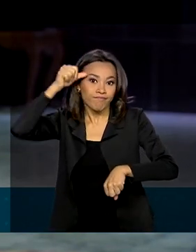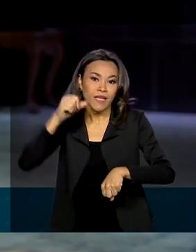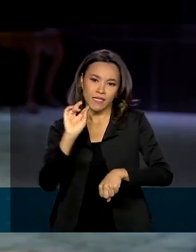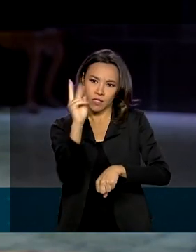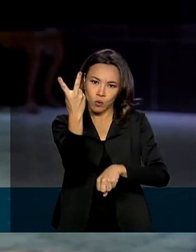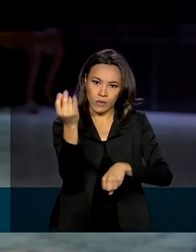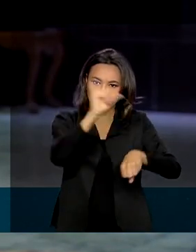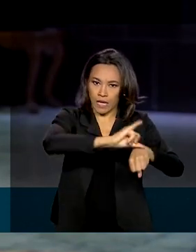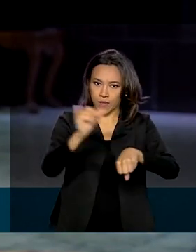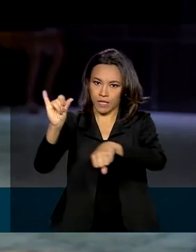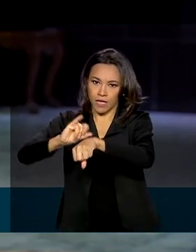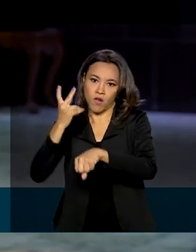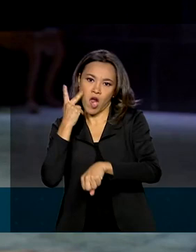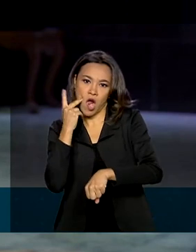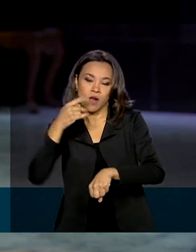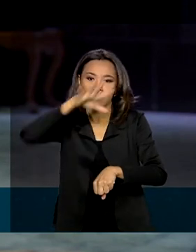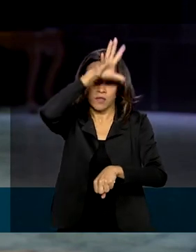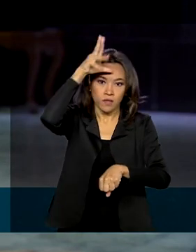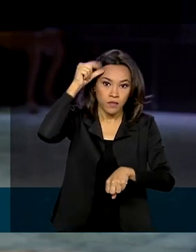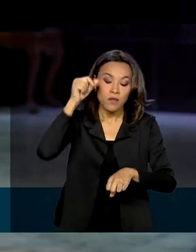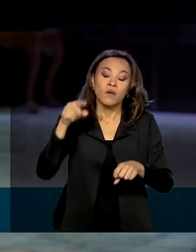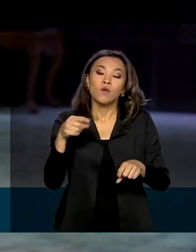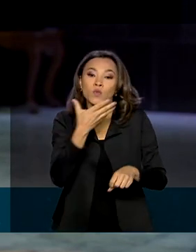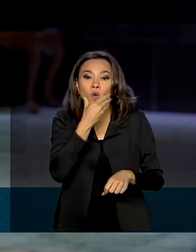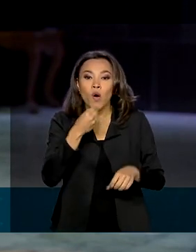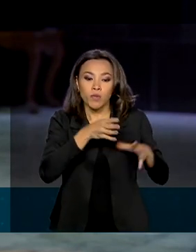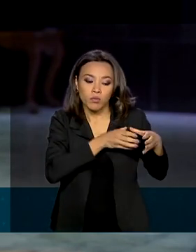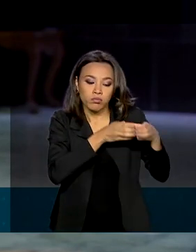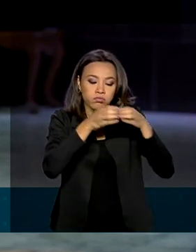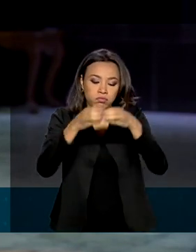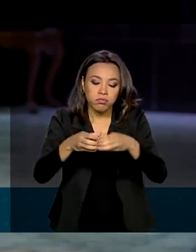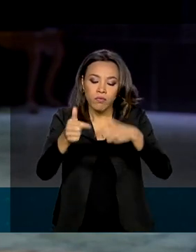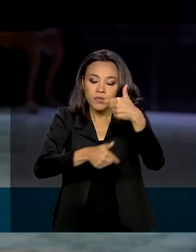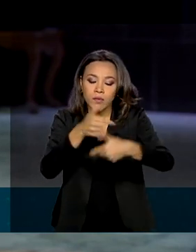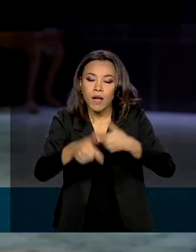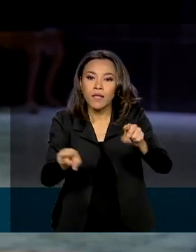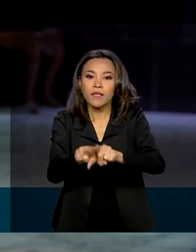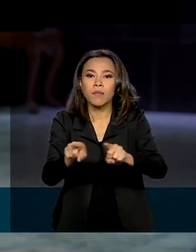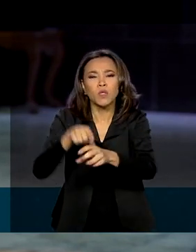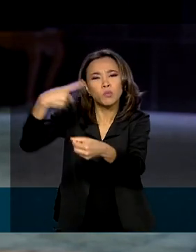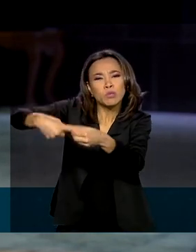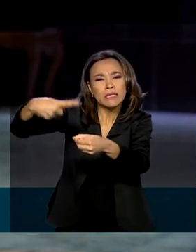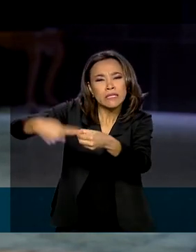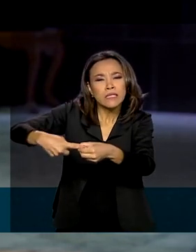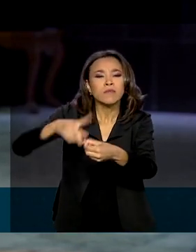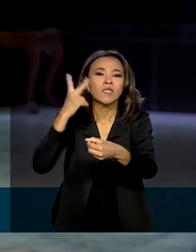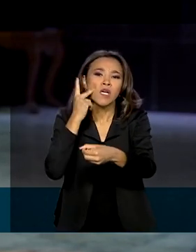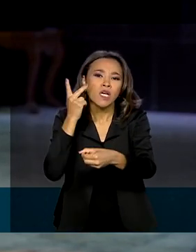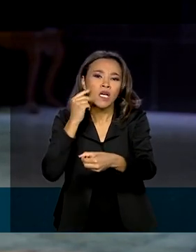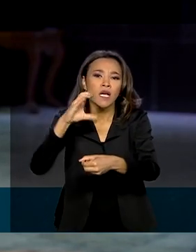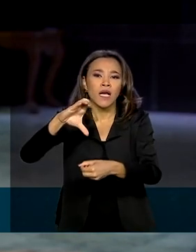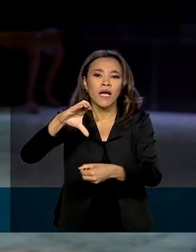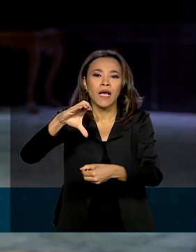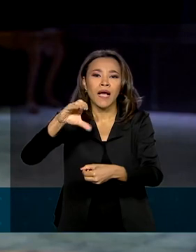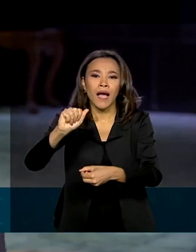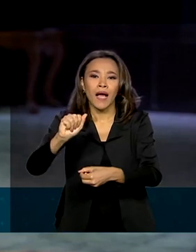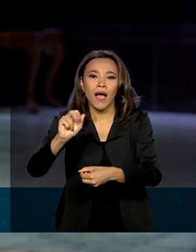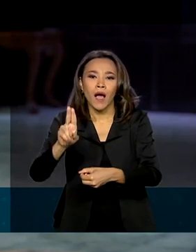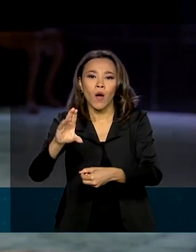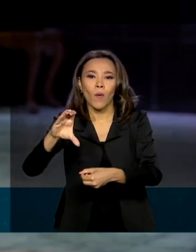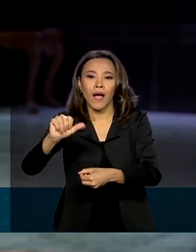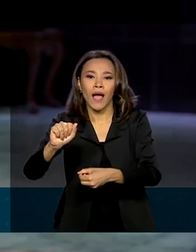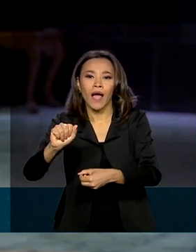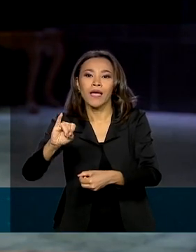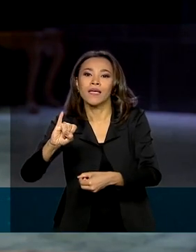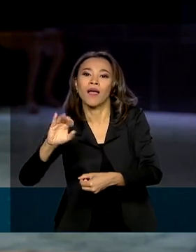capitais, os homens das tropas federais vão atuar também no município cearense de Calcaia. E a justificativa